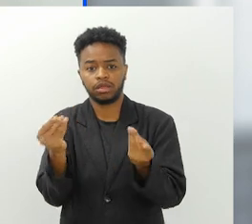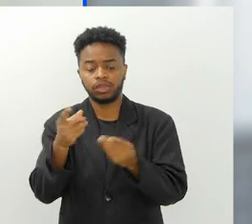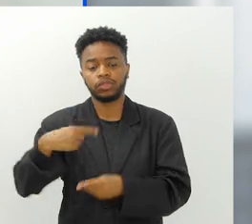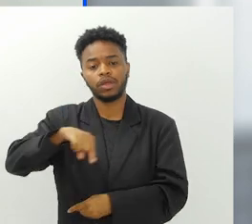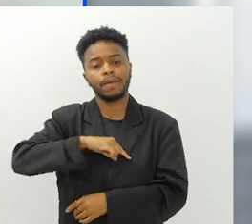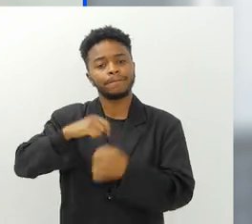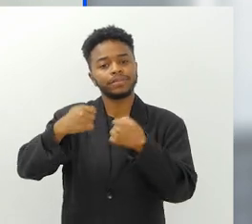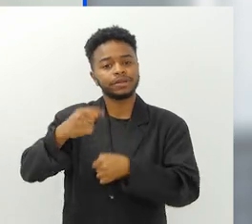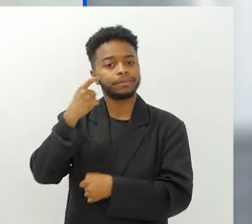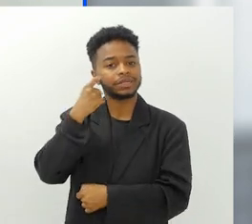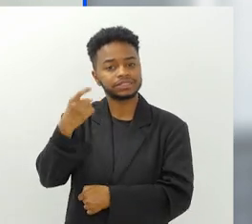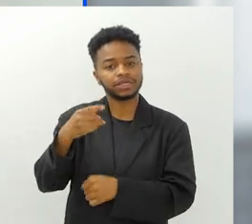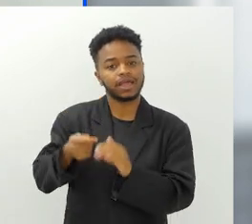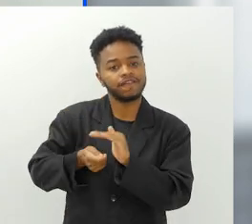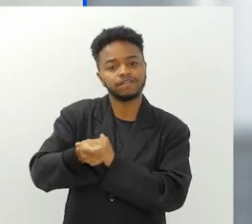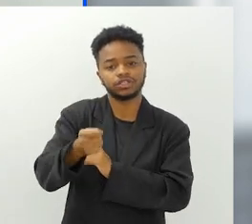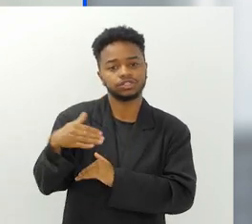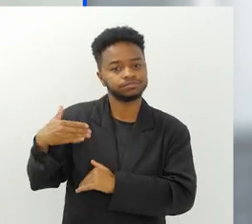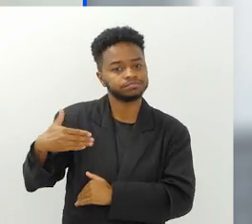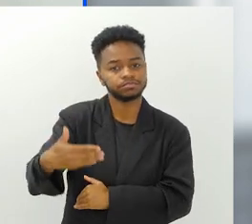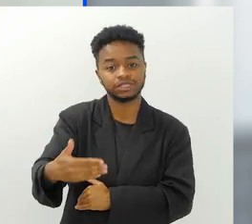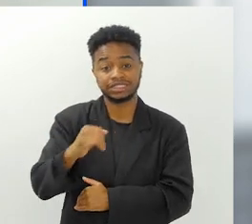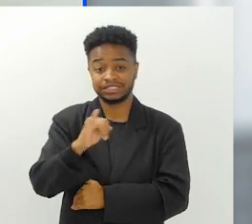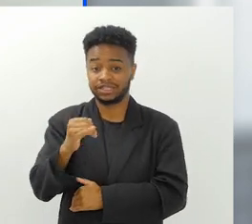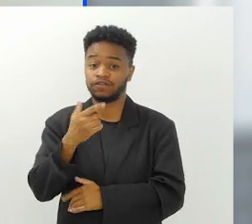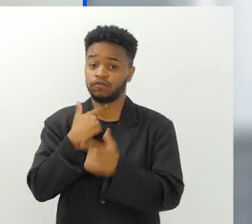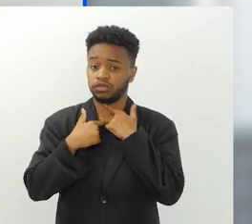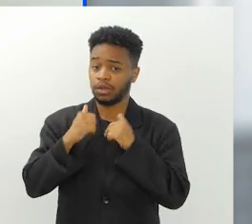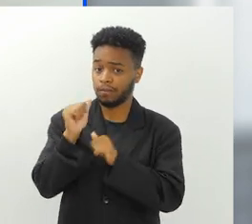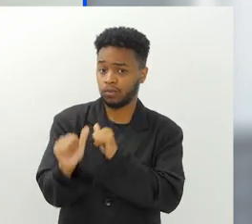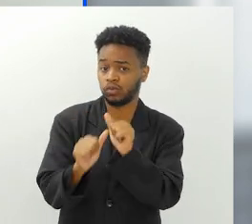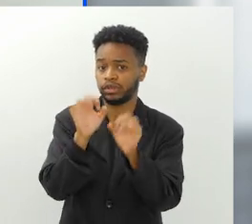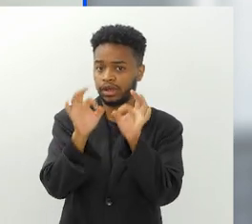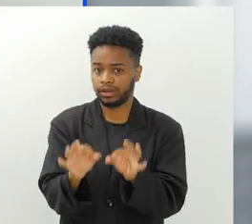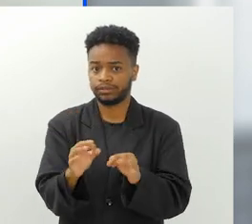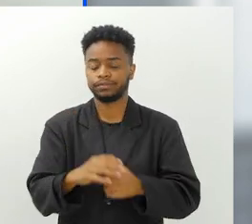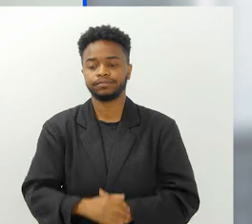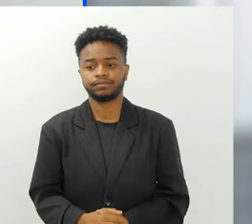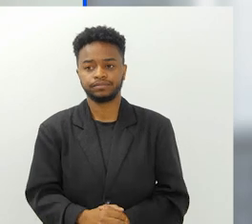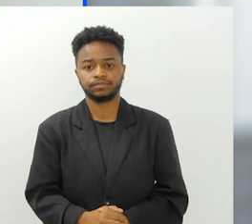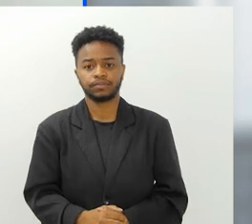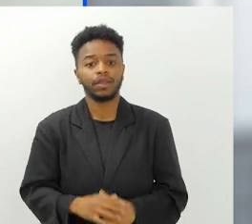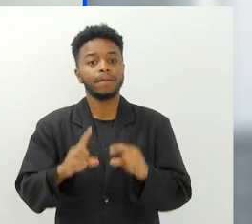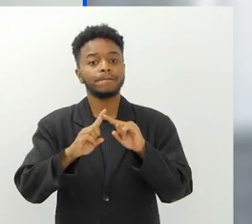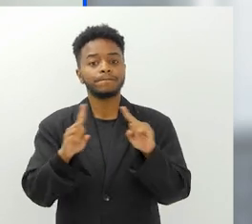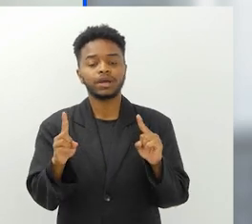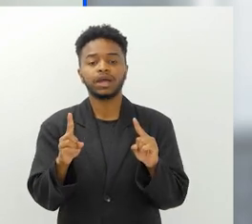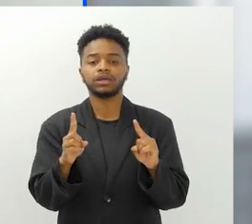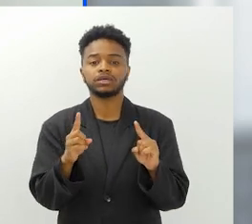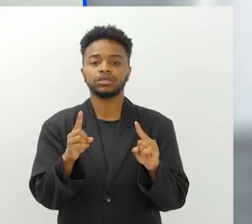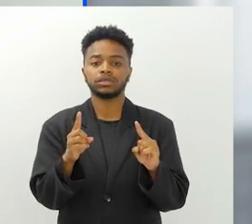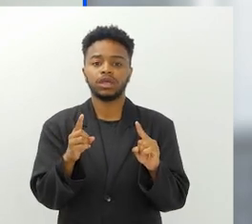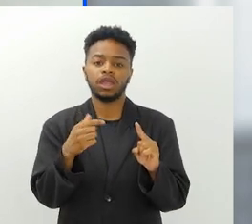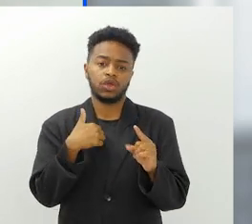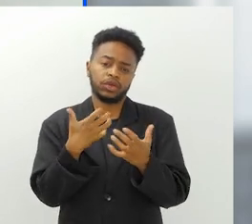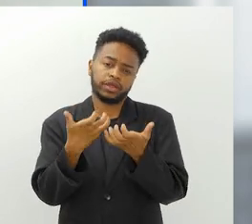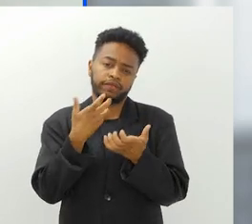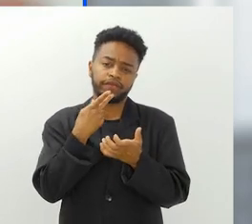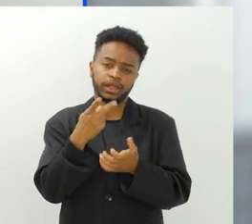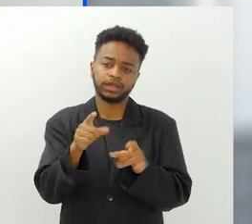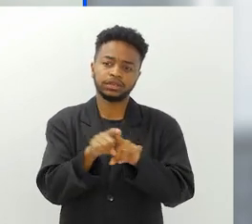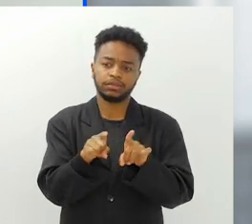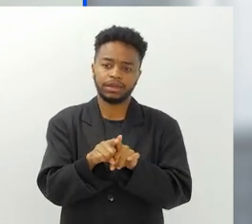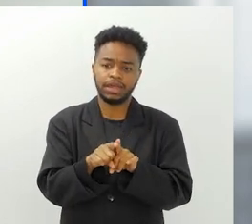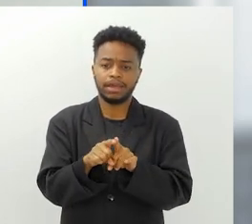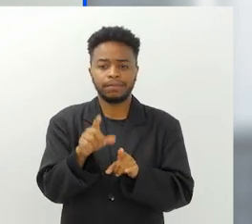Que é onde a gente tem que pensar em investir no plástico daqui em diante se a gente quer que esse jogo mude. Sem dúvida. Mas eu queria falar, a